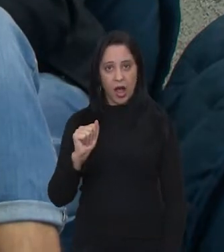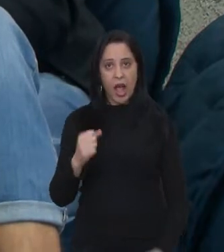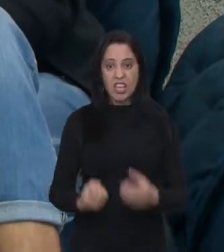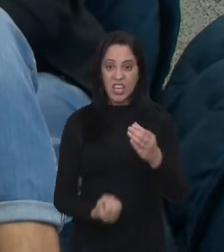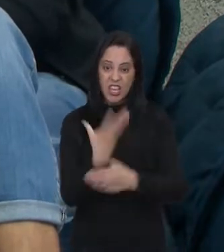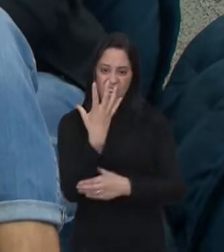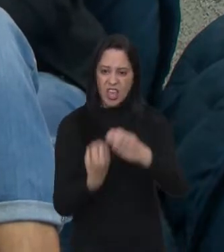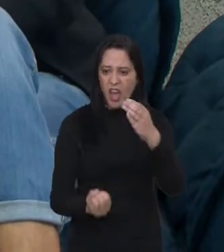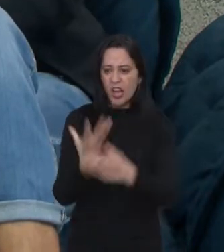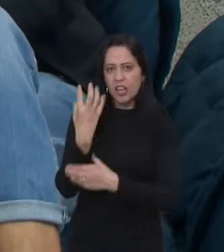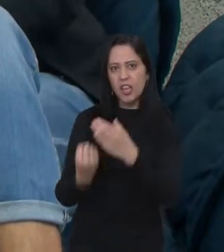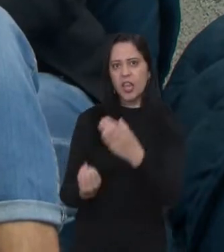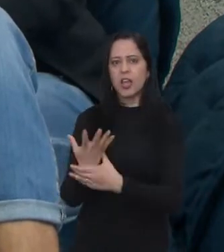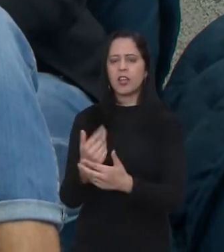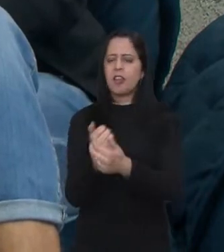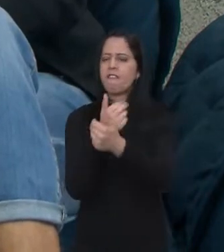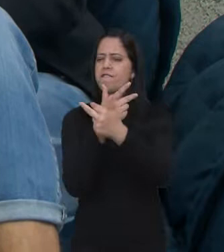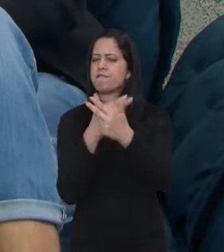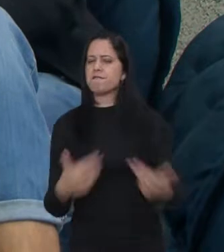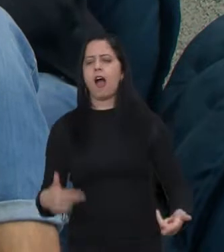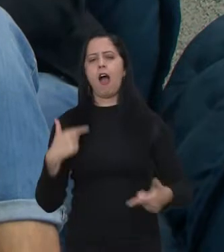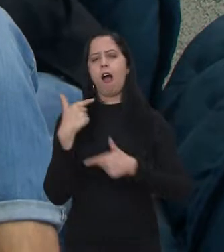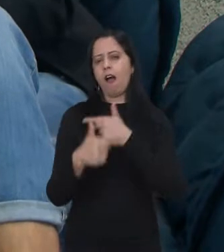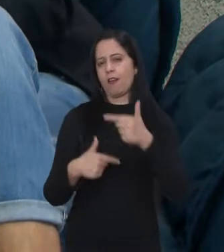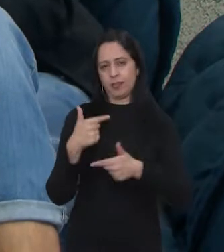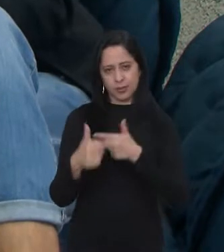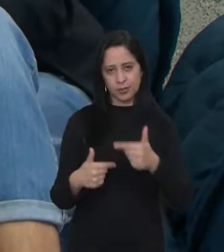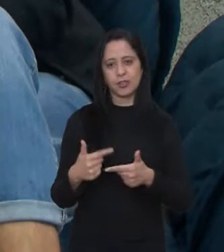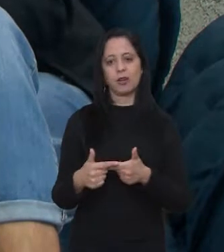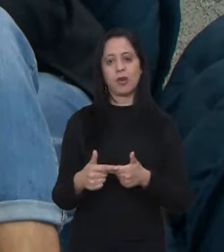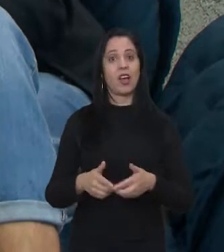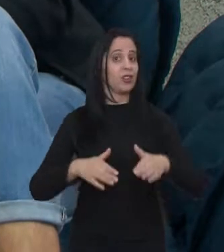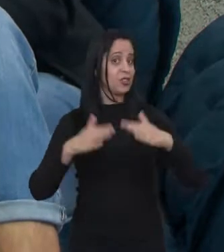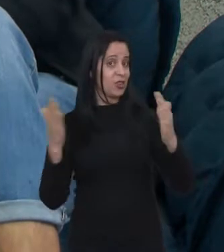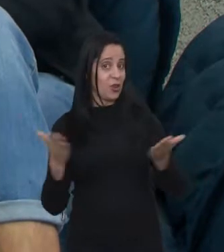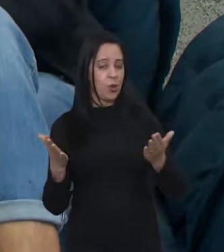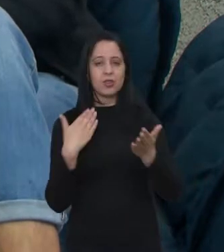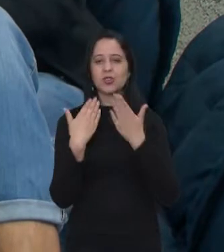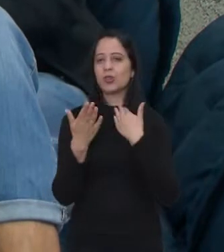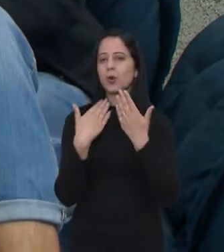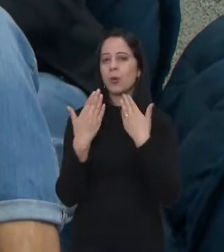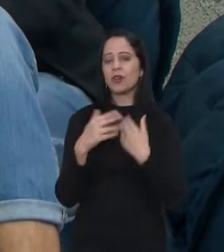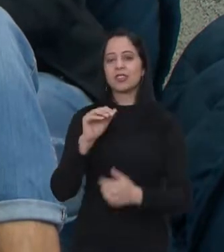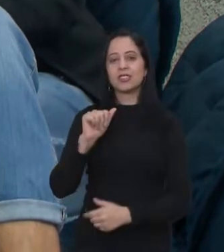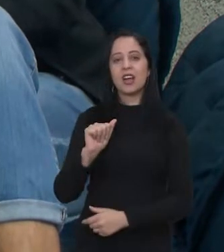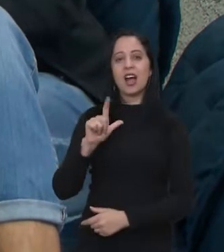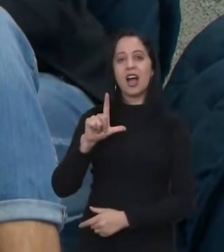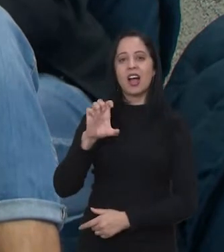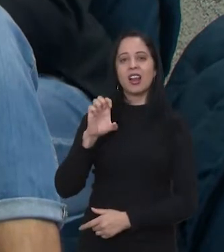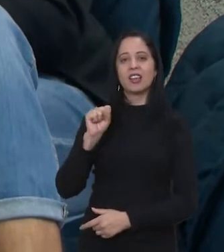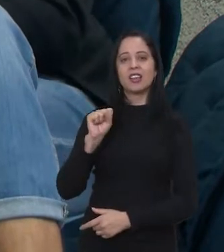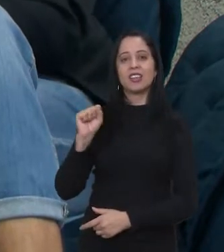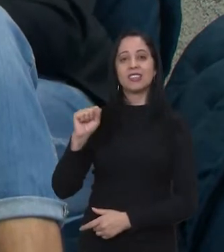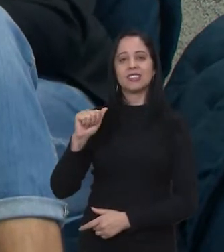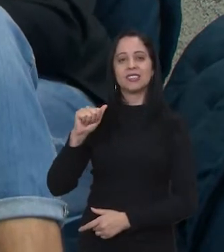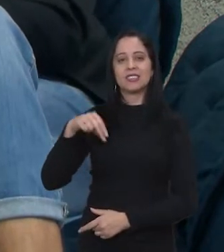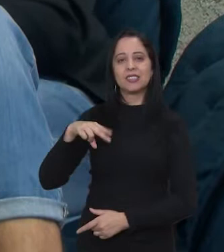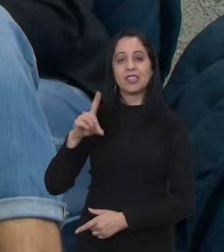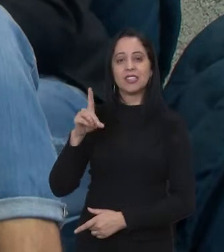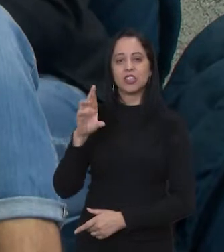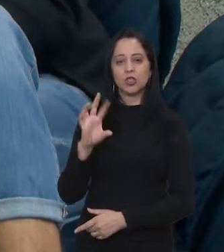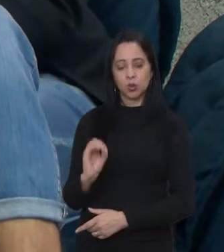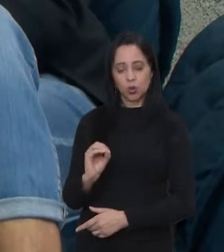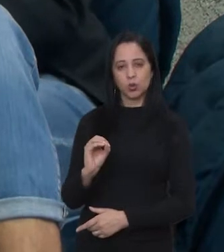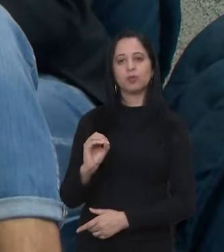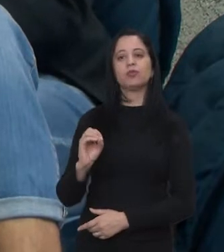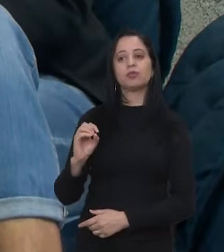empregos, principalmente na área da tecnologia. E quem embarca com a gente para trazer mais conhecimento sobre o assunto é o Alessandro Valério,